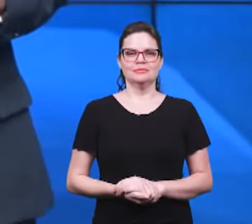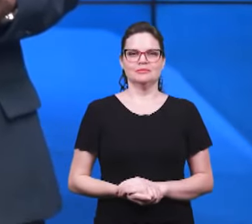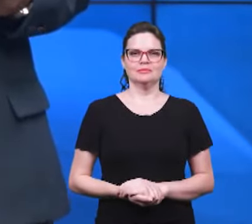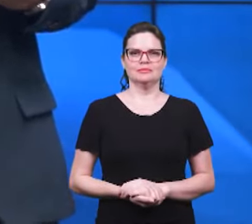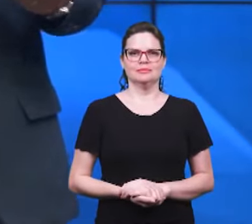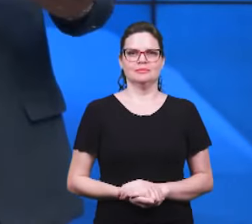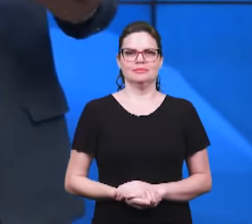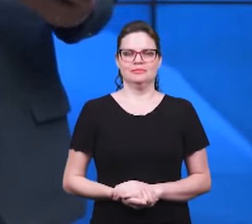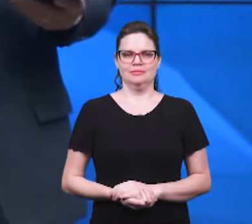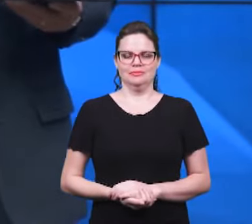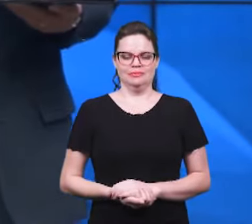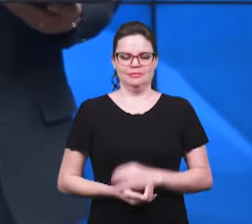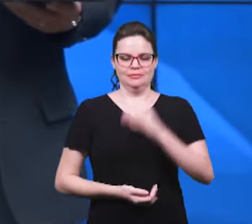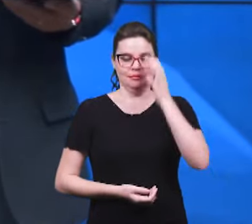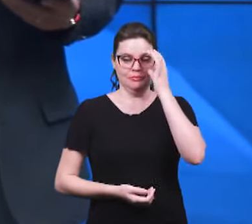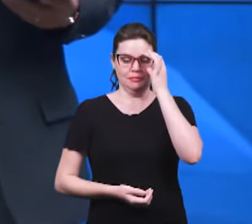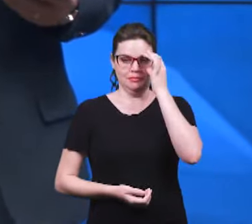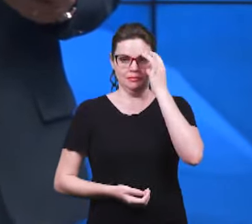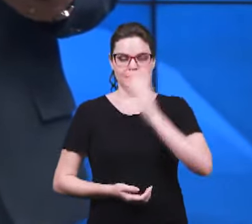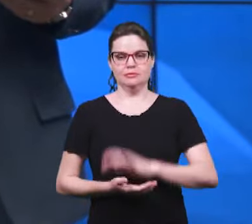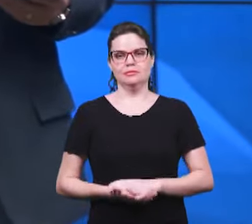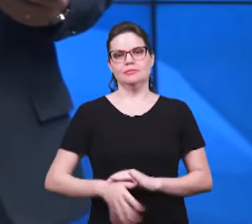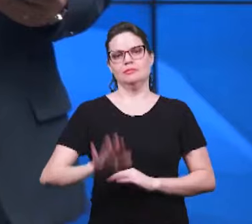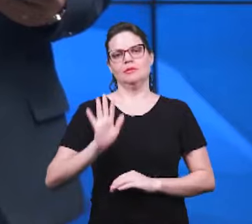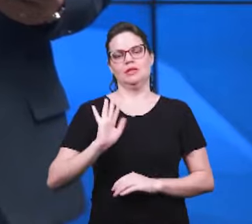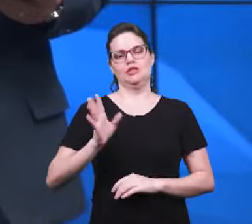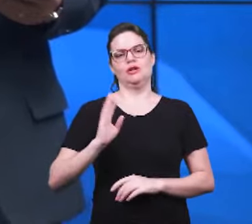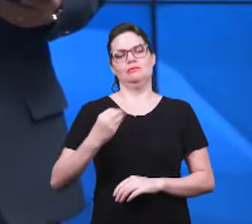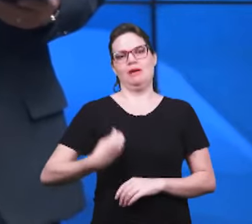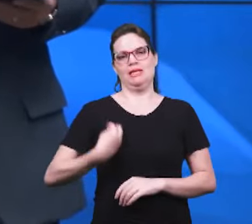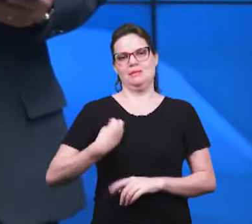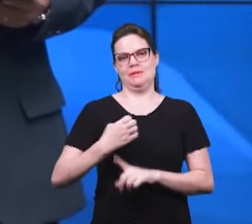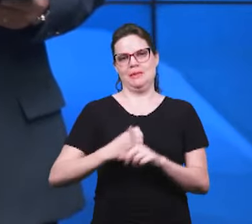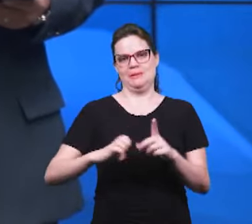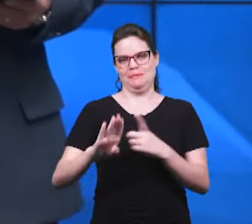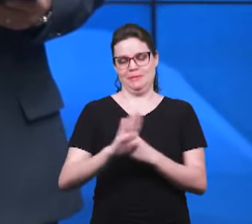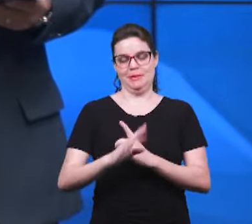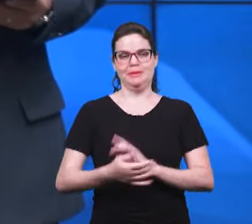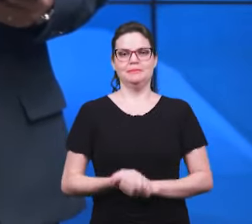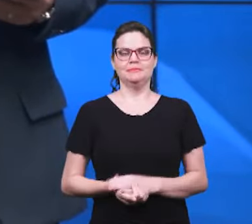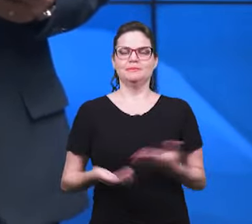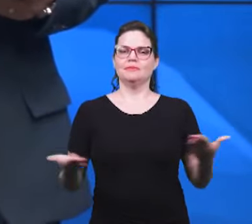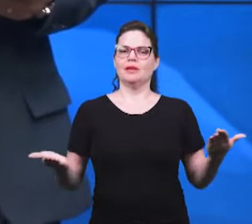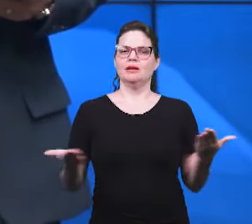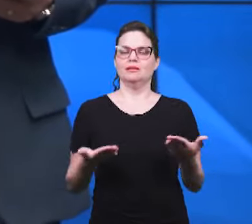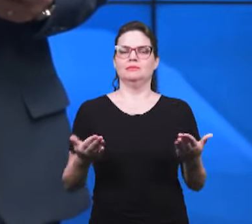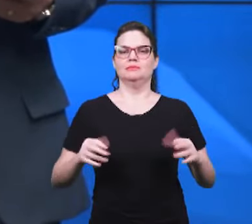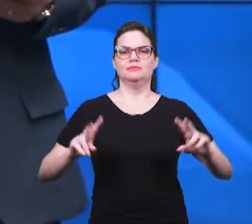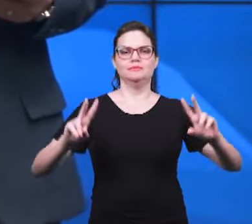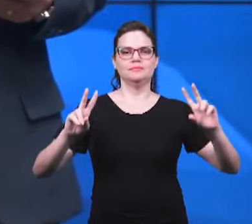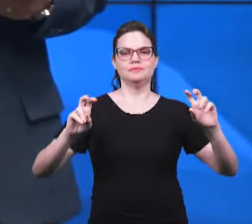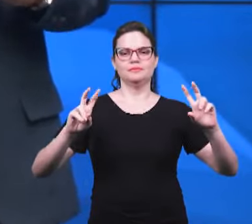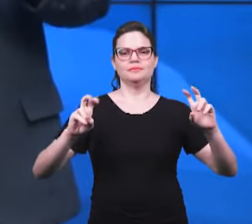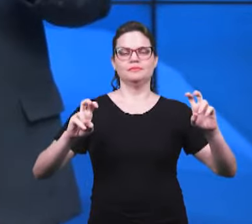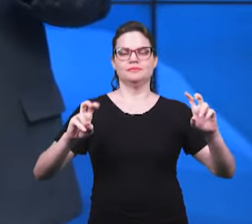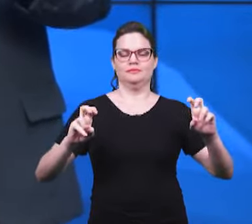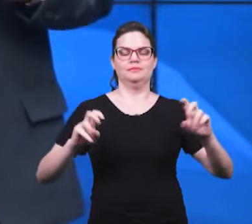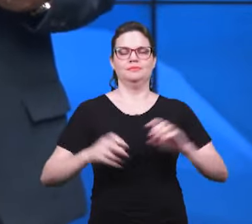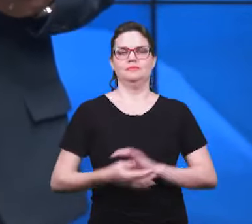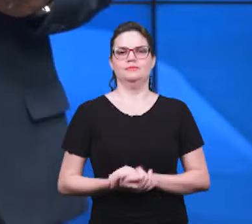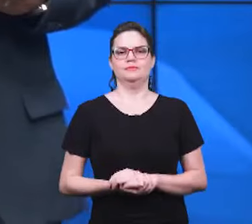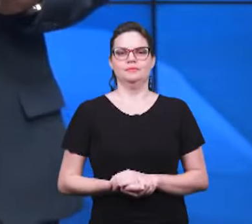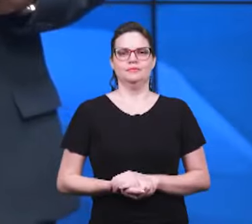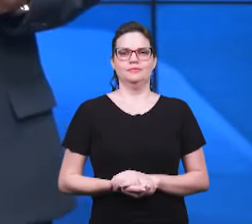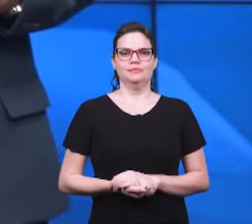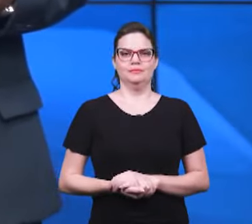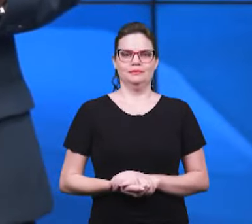já estarem participando da Escola Bíblica Dominical com mais propriedade. Vamos, então, ao nosso assunto, que nós estamos dando sequência